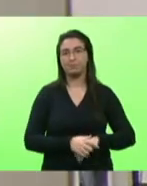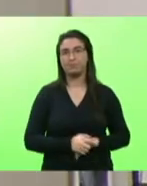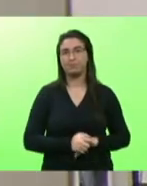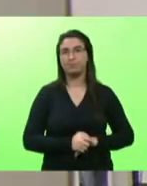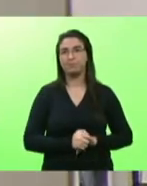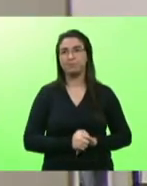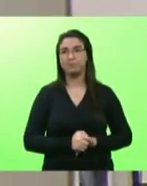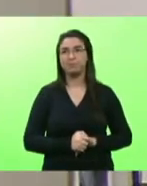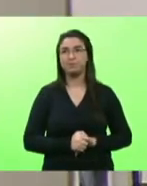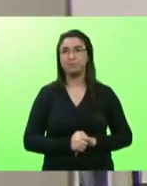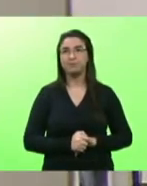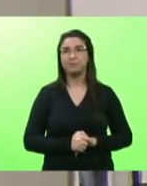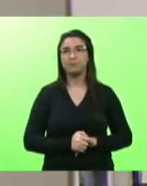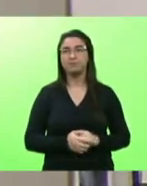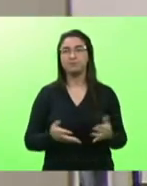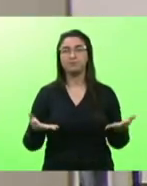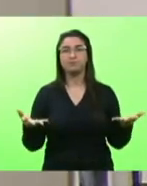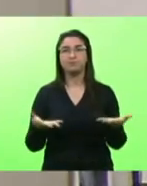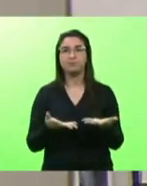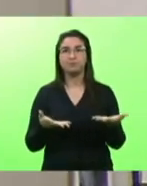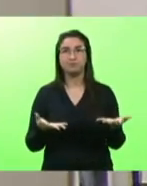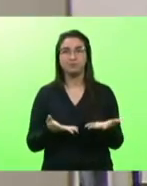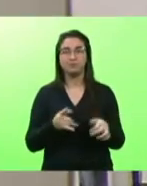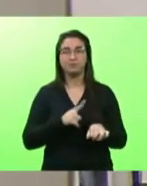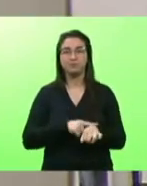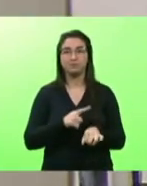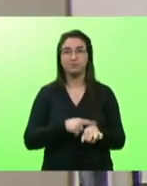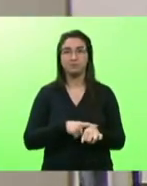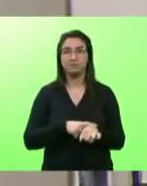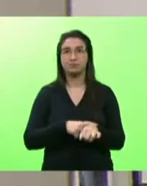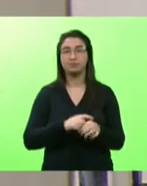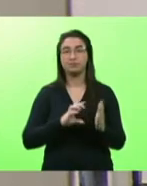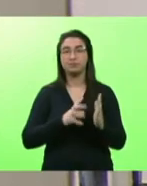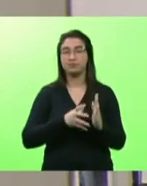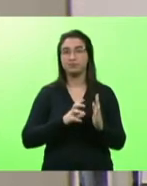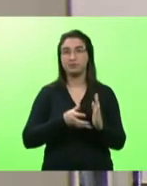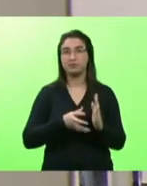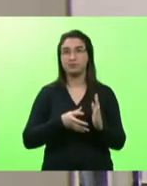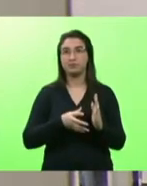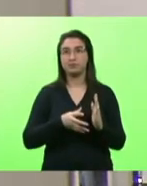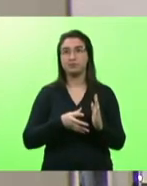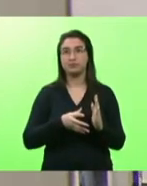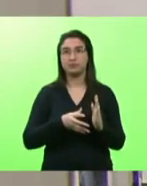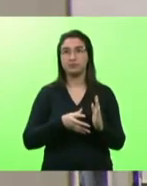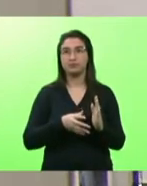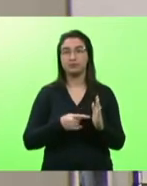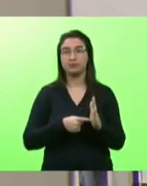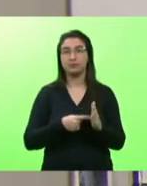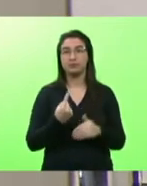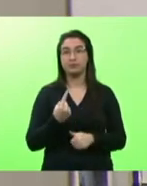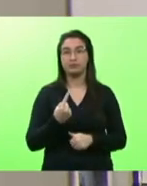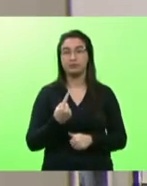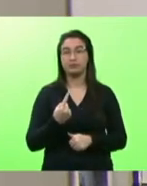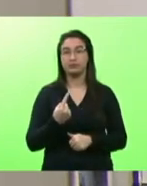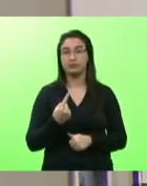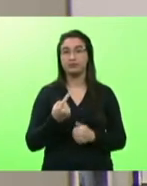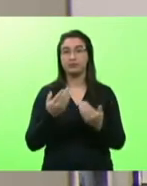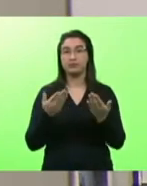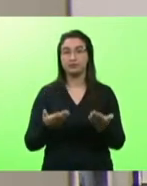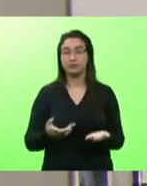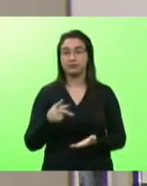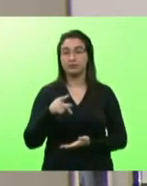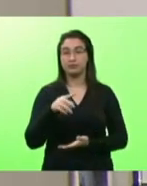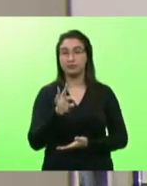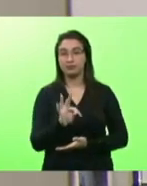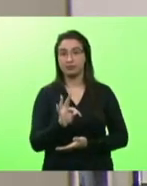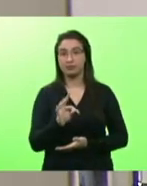passamos agora ao horário destinado aos partidos políticos o primeiro horário de hoje pertence ao partido dos trabalhadores